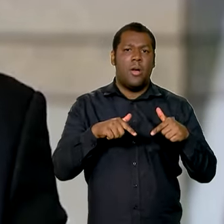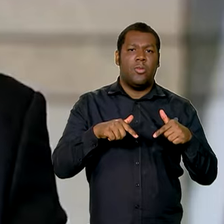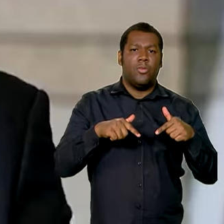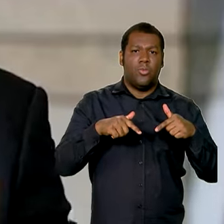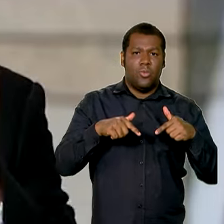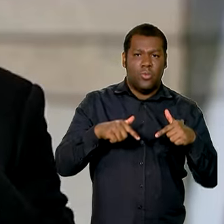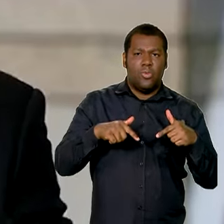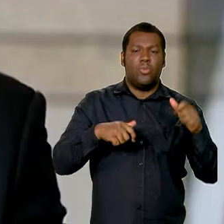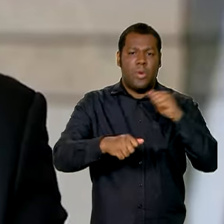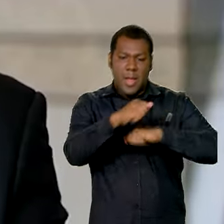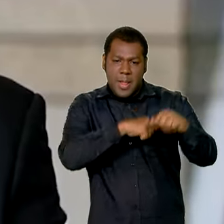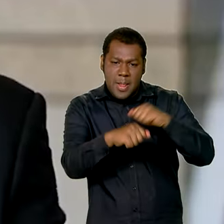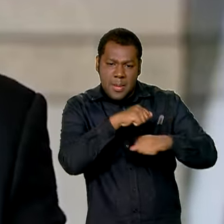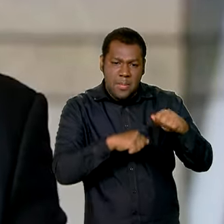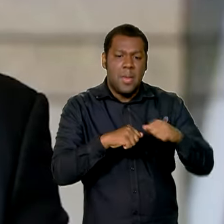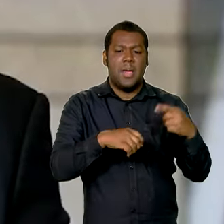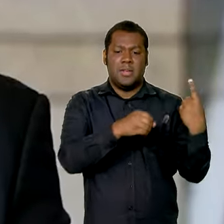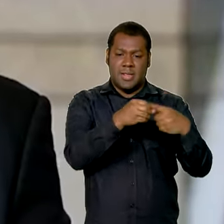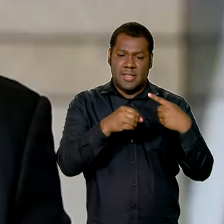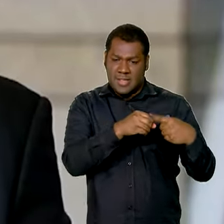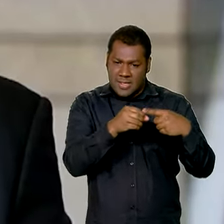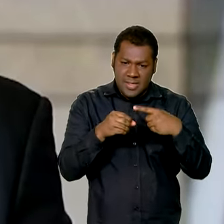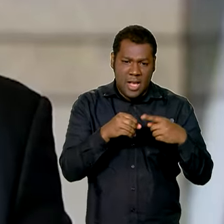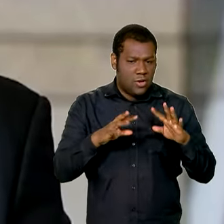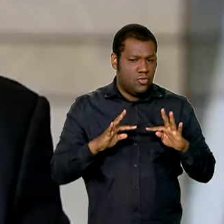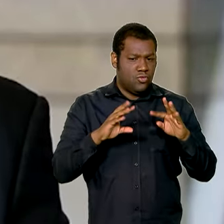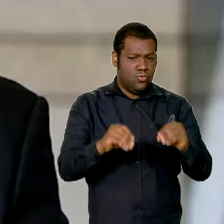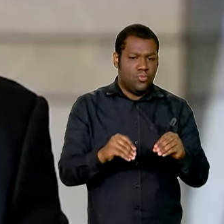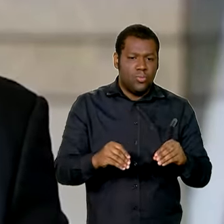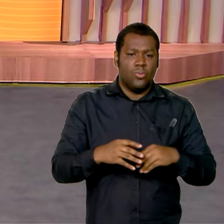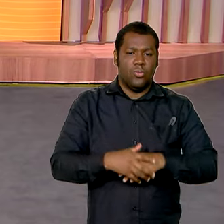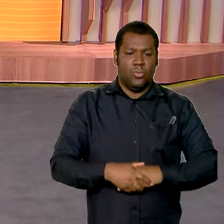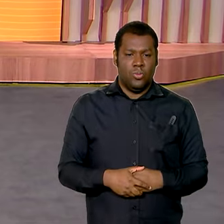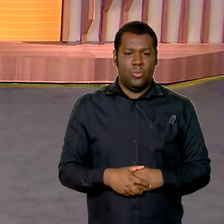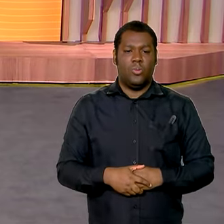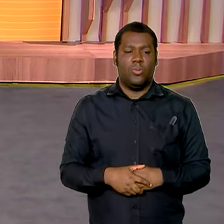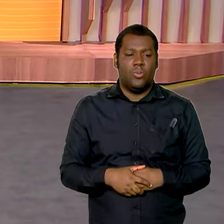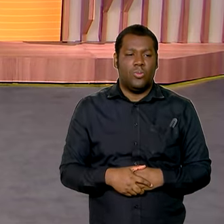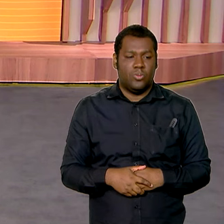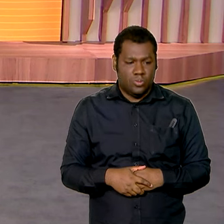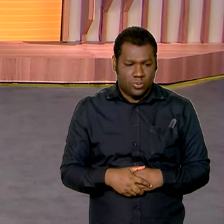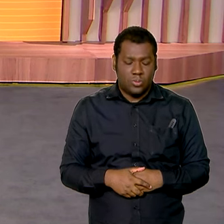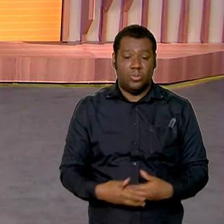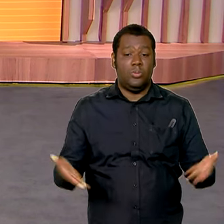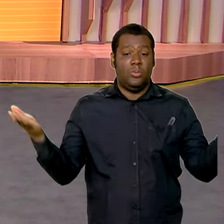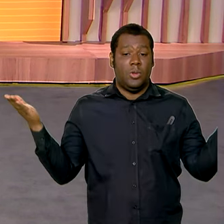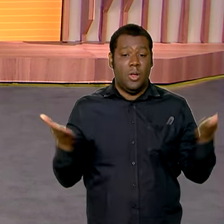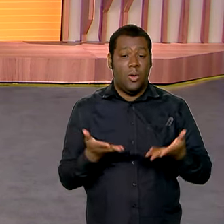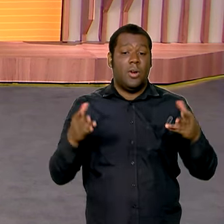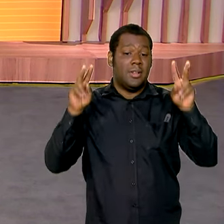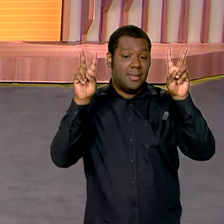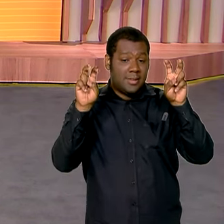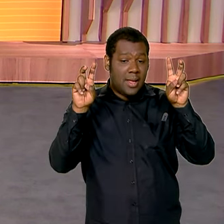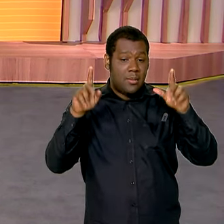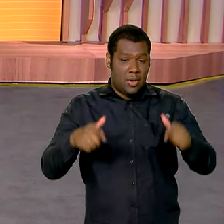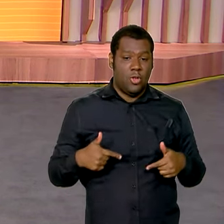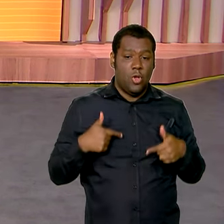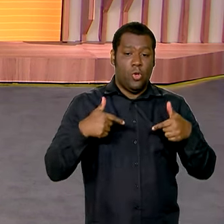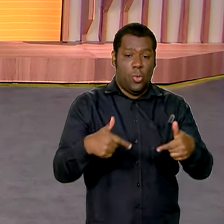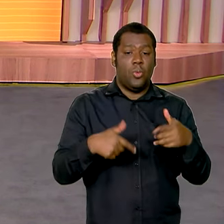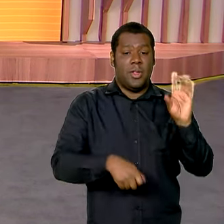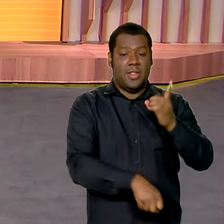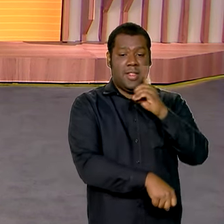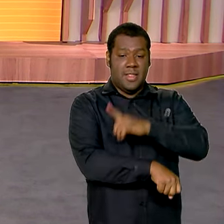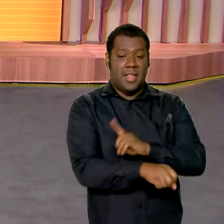reconstrução. Nós daremos todo o apoio às comunidades e às prefeituras. Vamos falar agora de combate à dengue? O governo